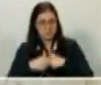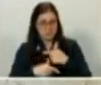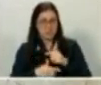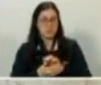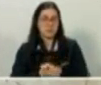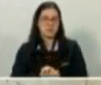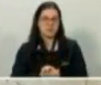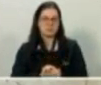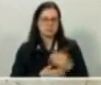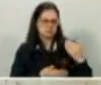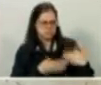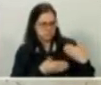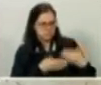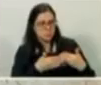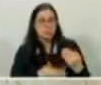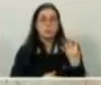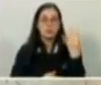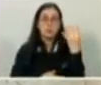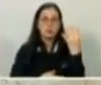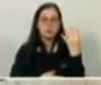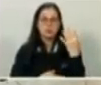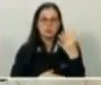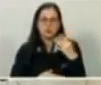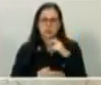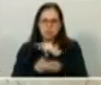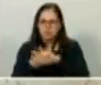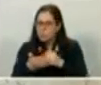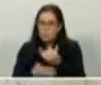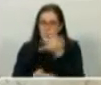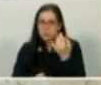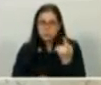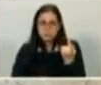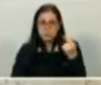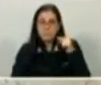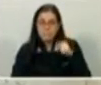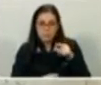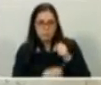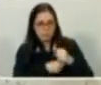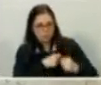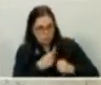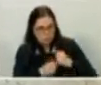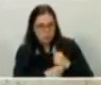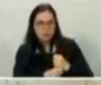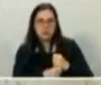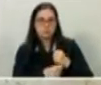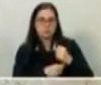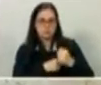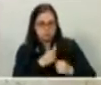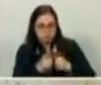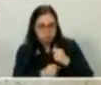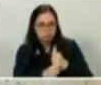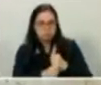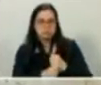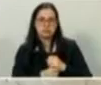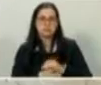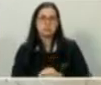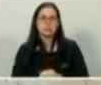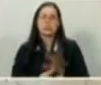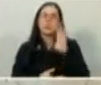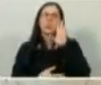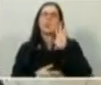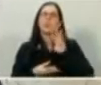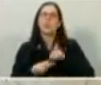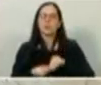mais de mil ofícios por ano. Por ano. Significa o quê? Que nós estamos